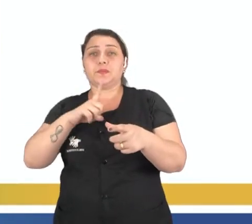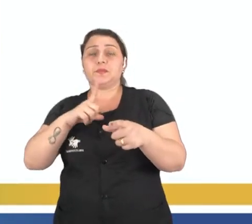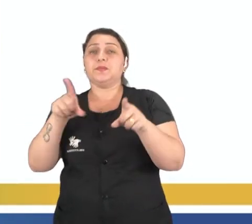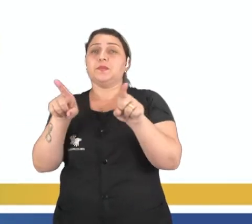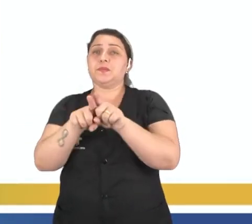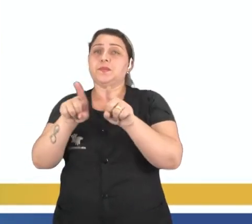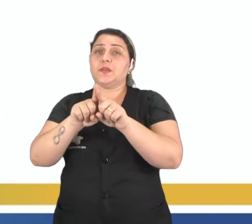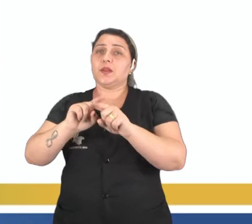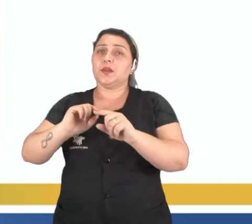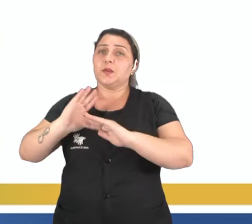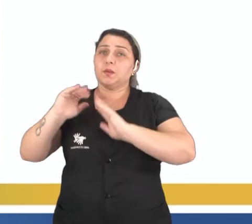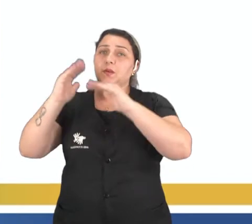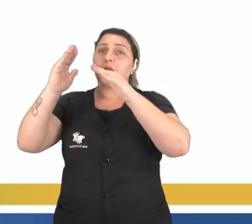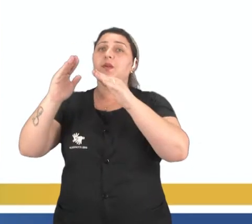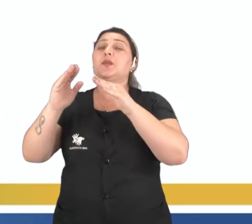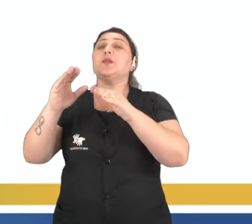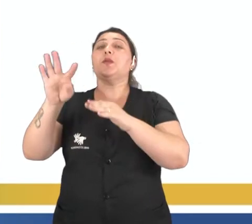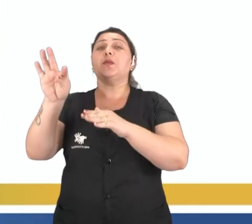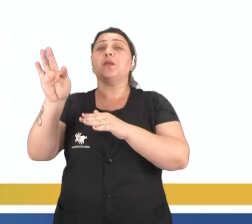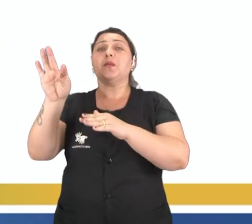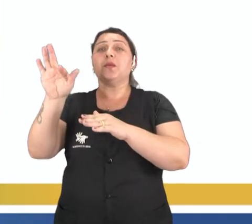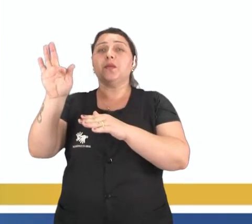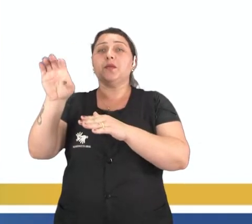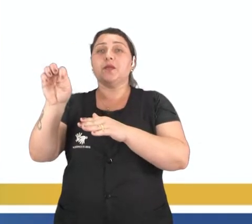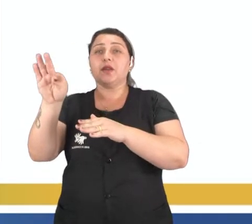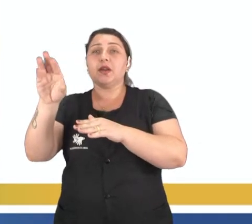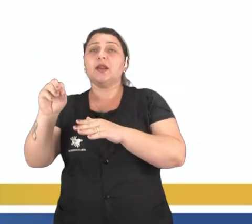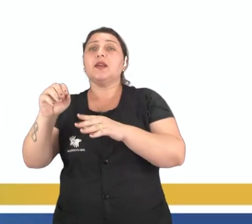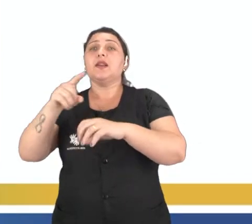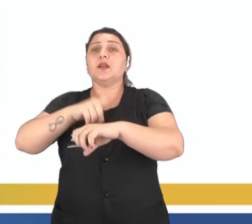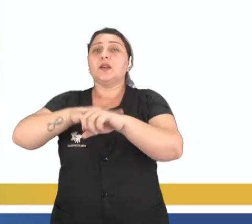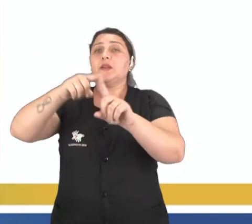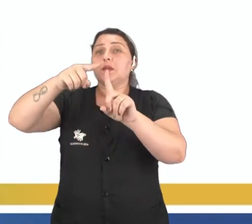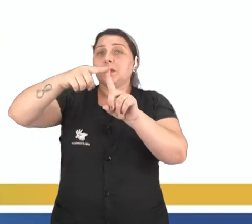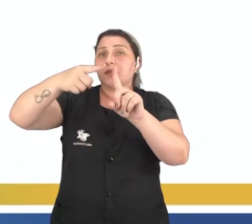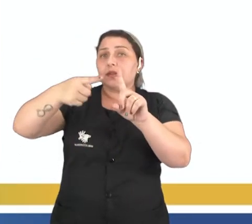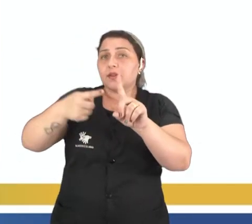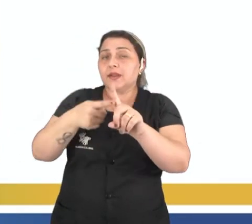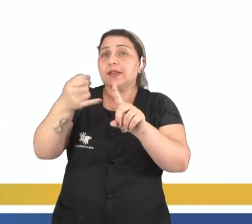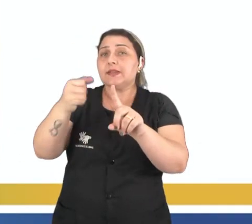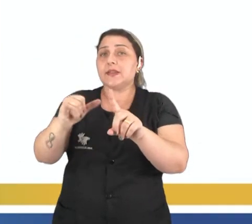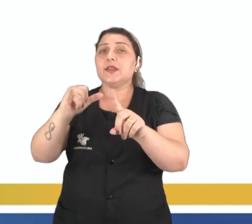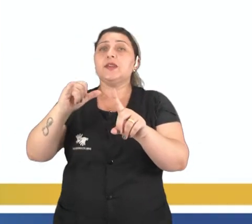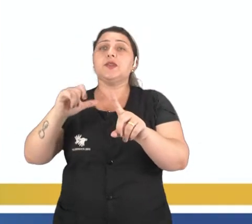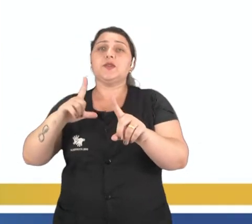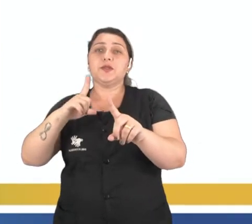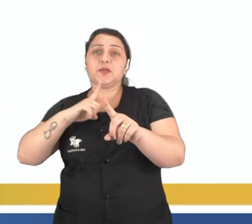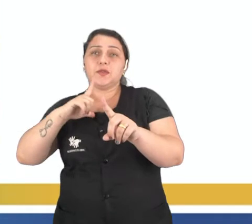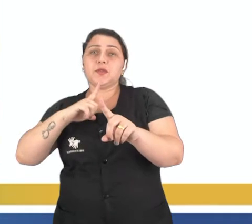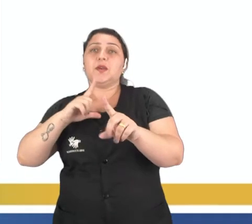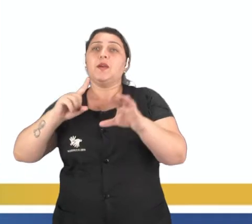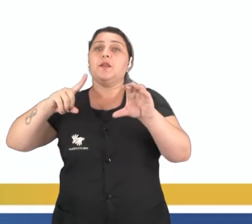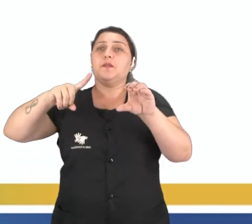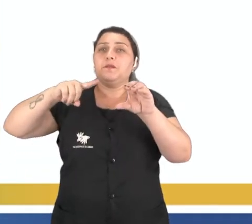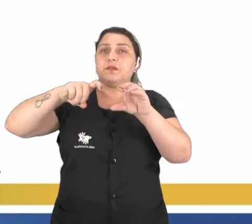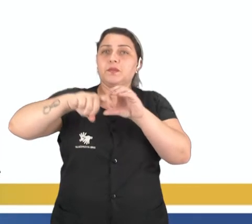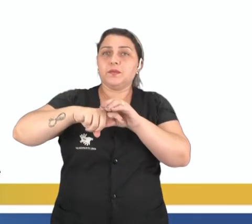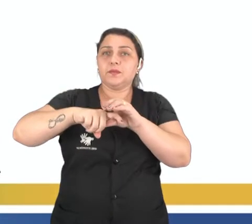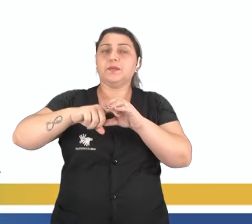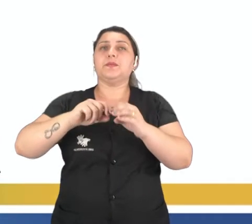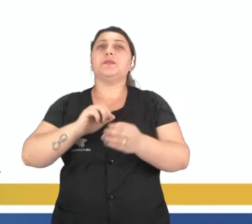todo o desenvolvimento do feto durante a gestação caso ocorra uma fecundação.